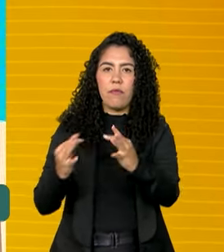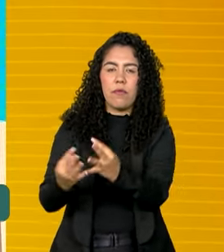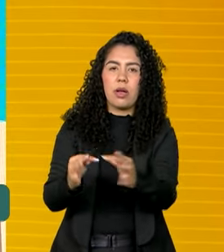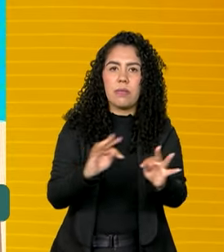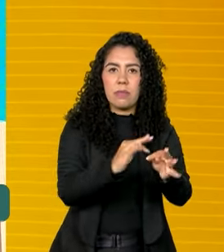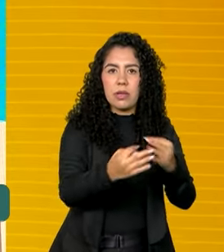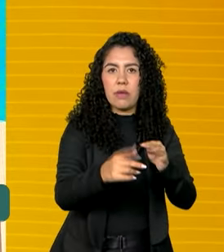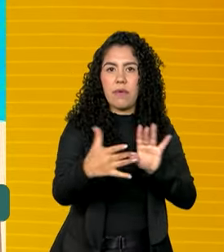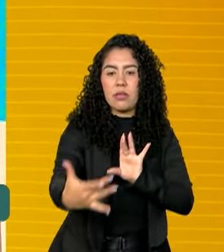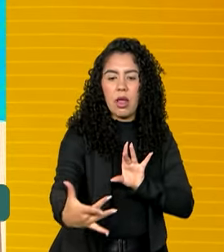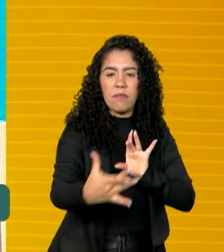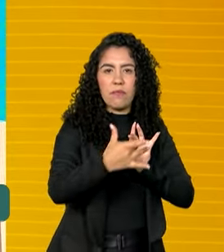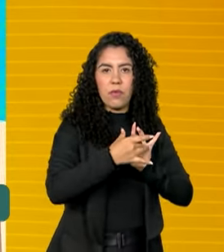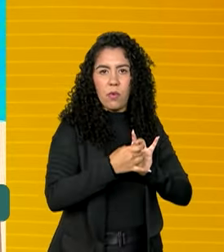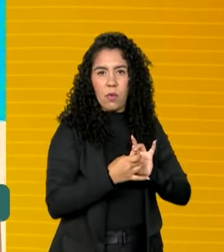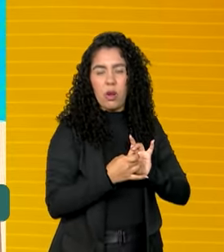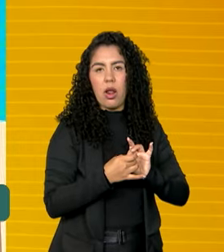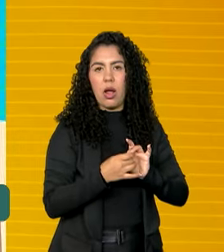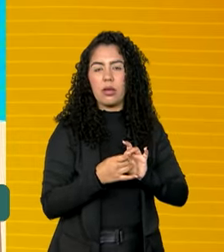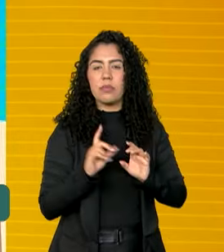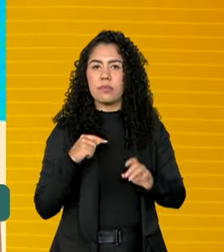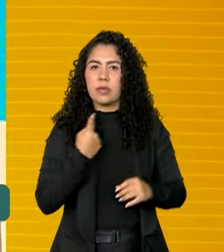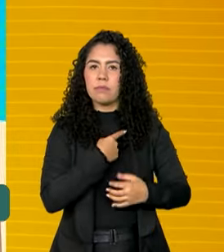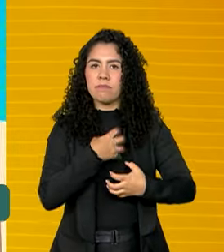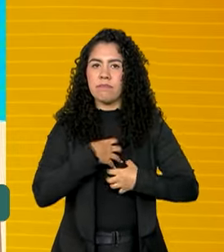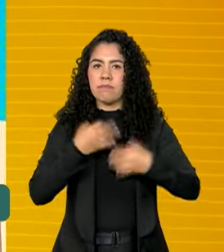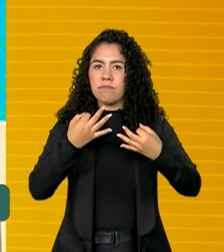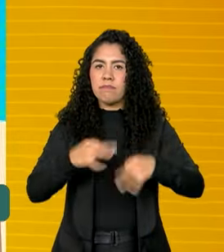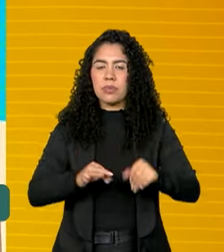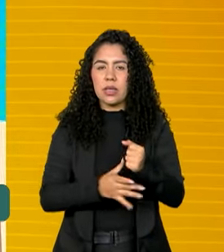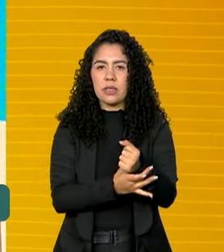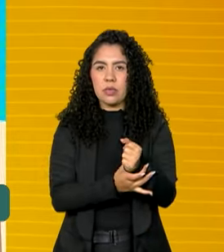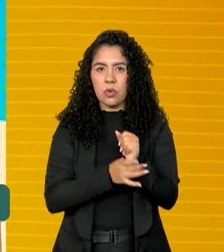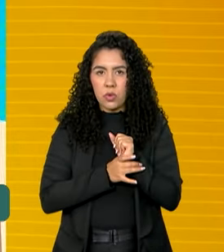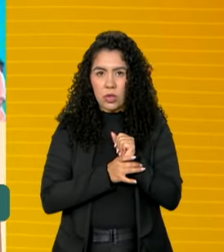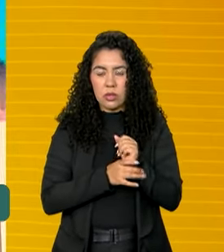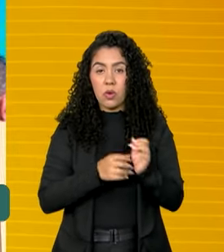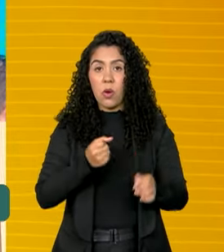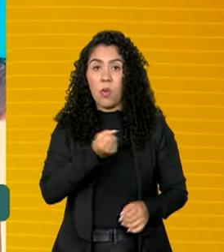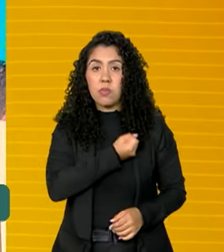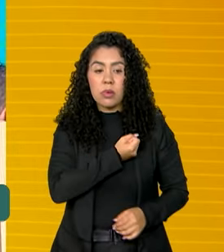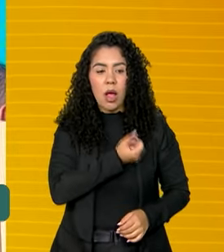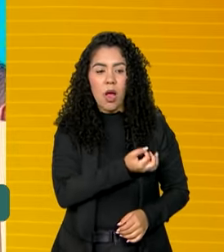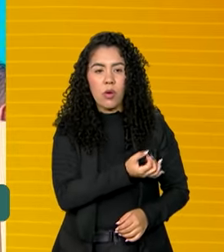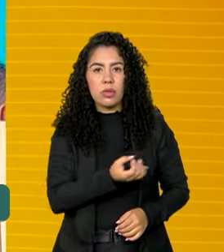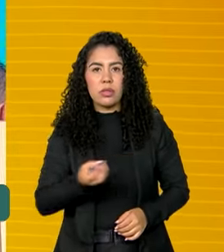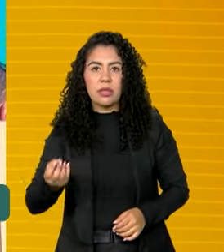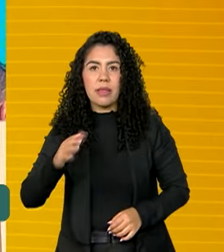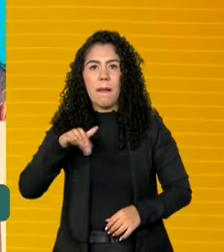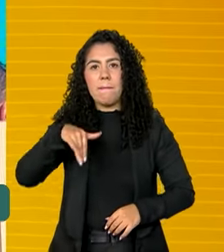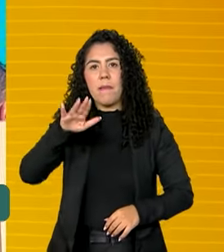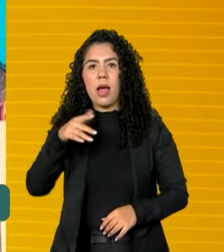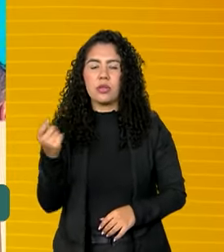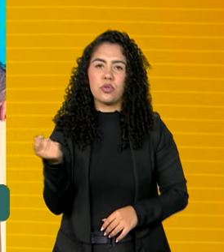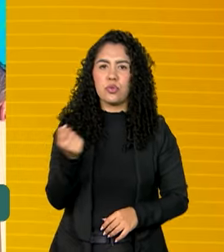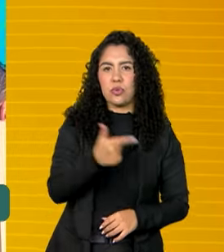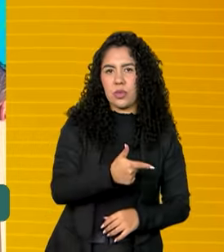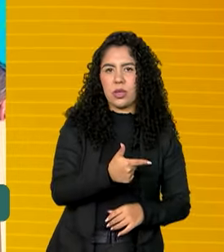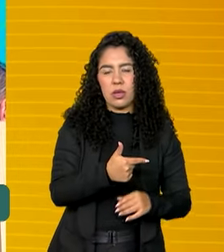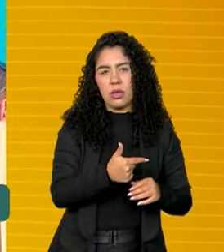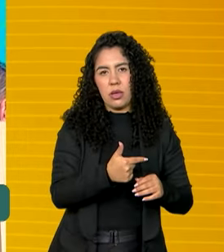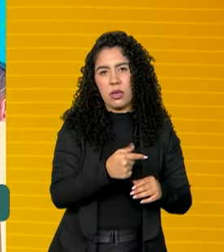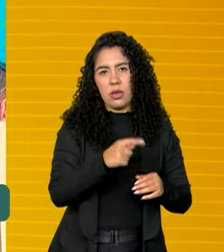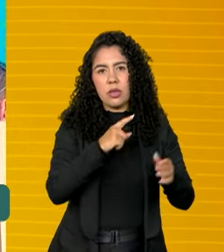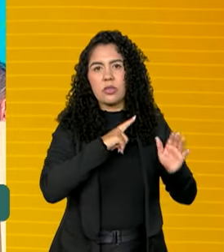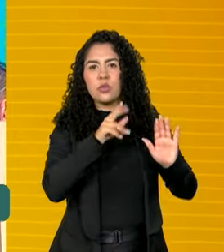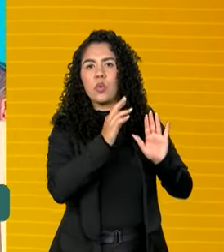habitacionais, porque nós temos segurança que a quantidade nesses municípios será superior a esses números que a gente está nos